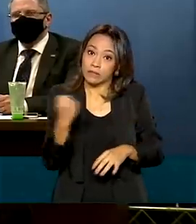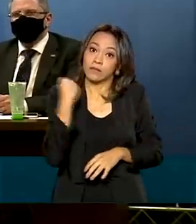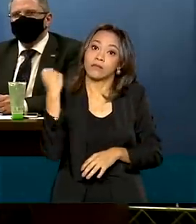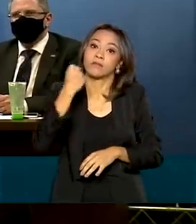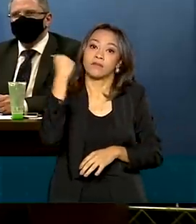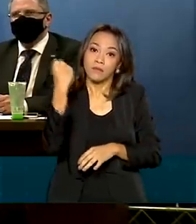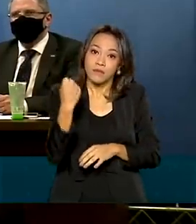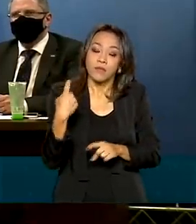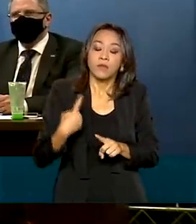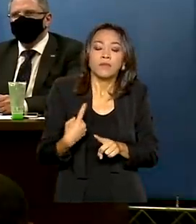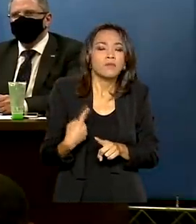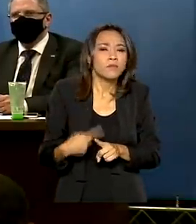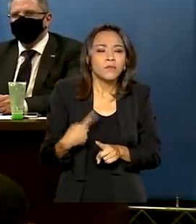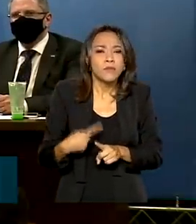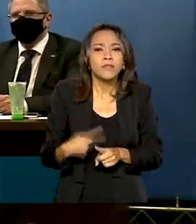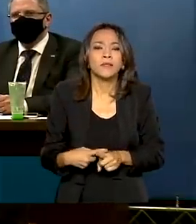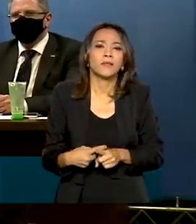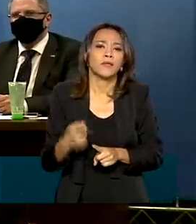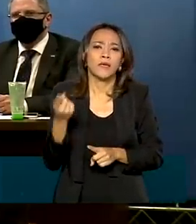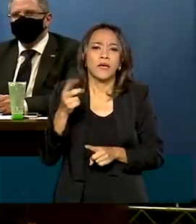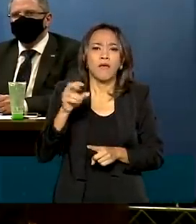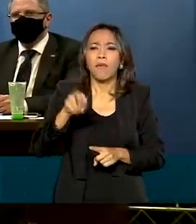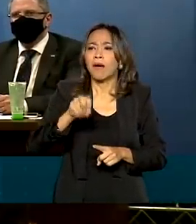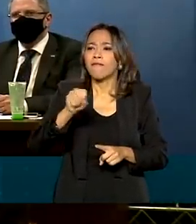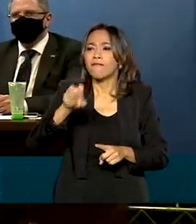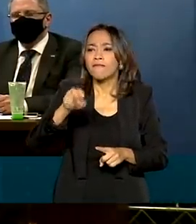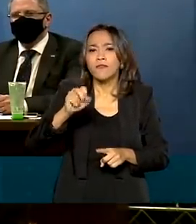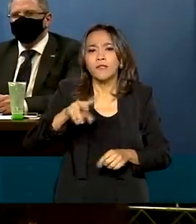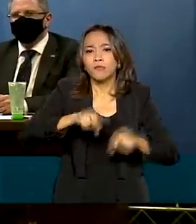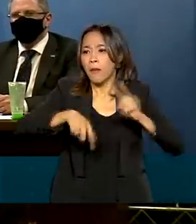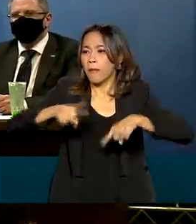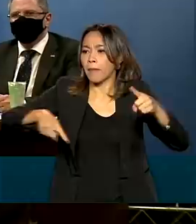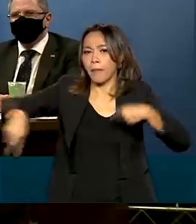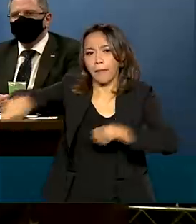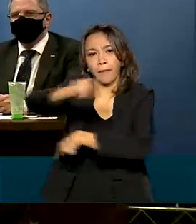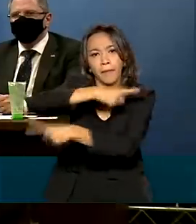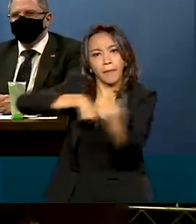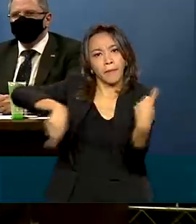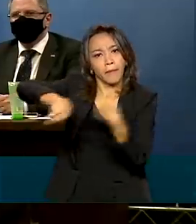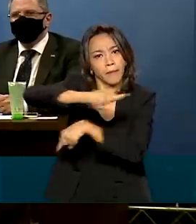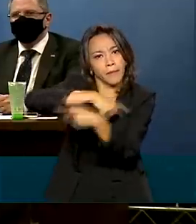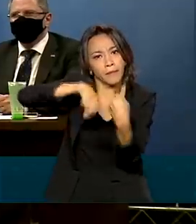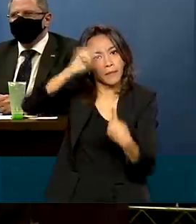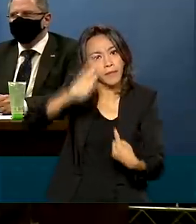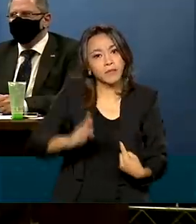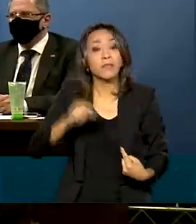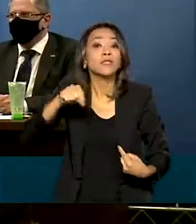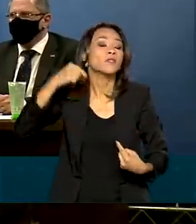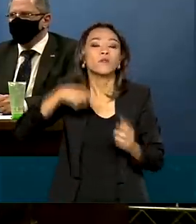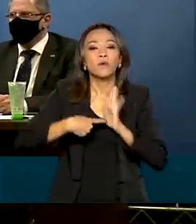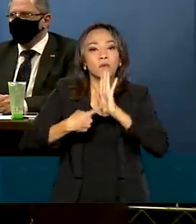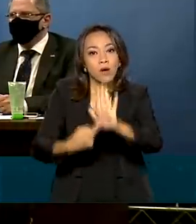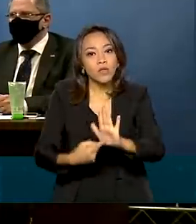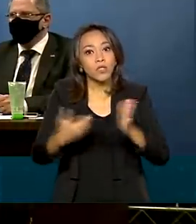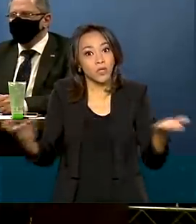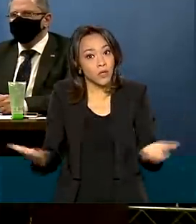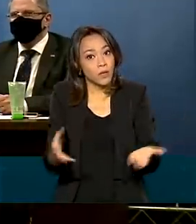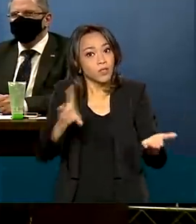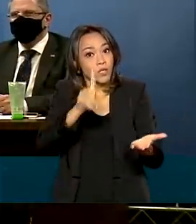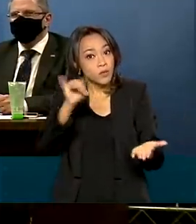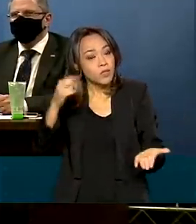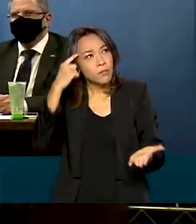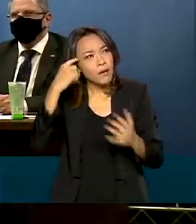certo fluxo de uma nova variante circulante no nosso país. Isso mostra que hoje é um dia para